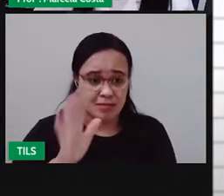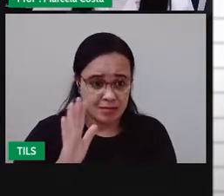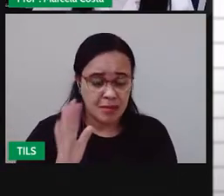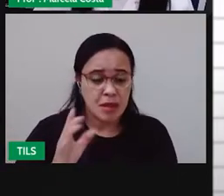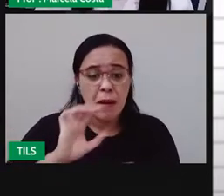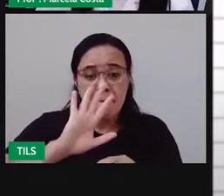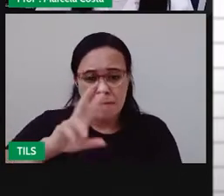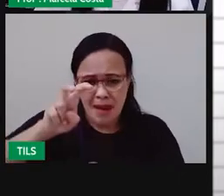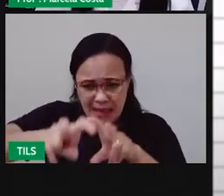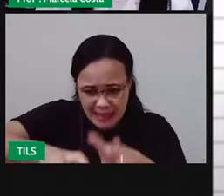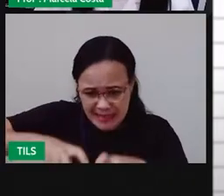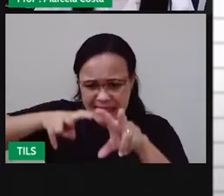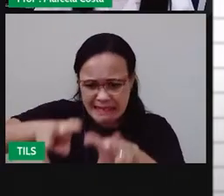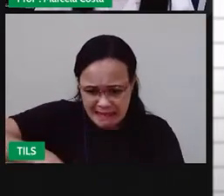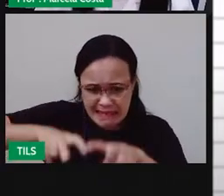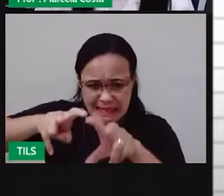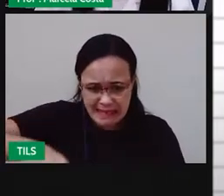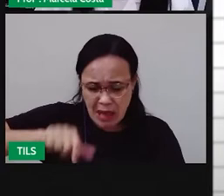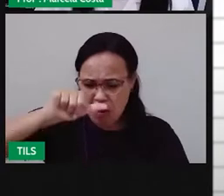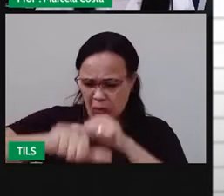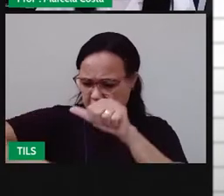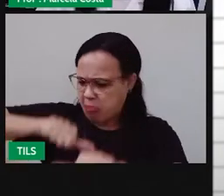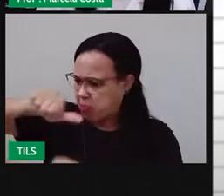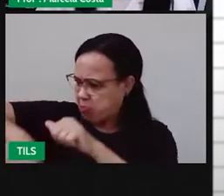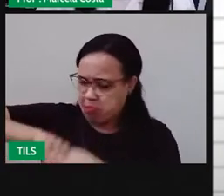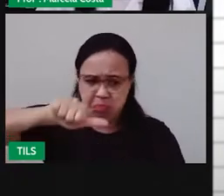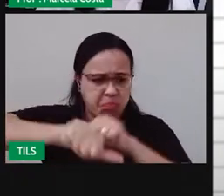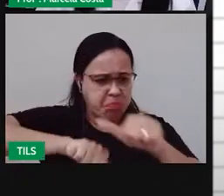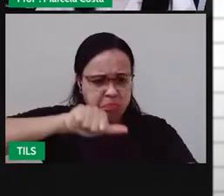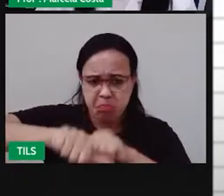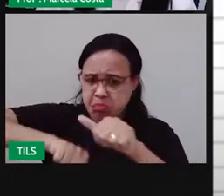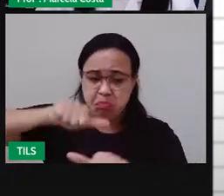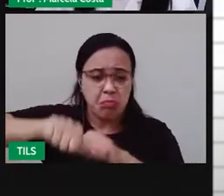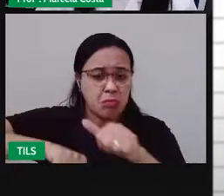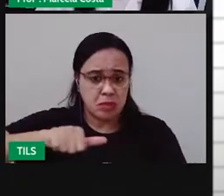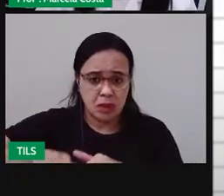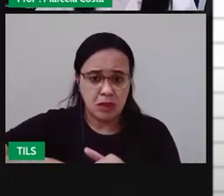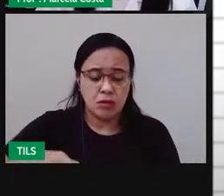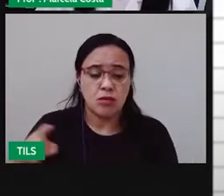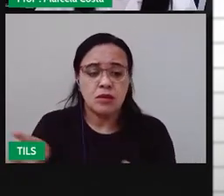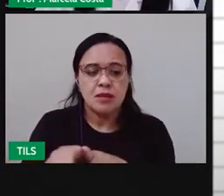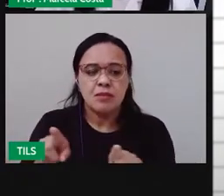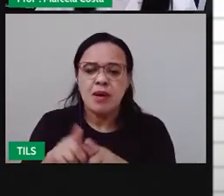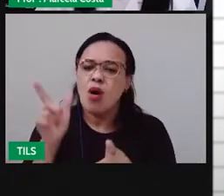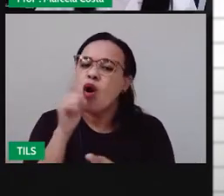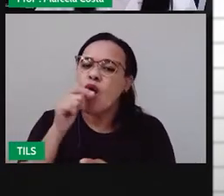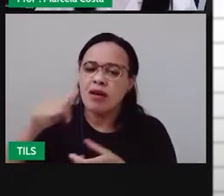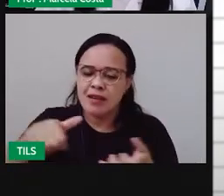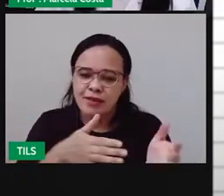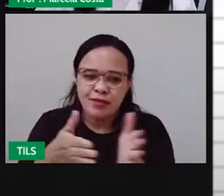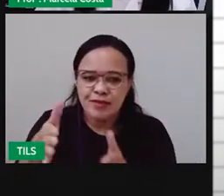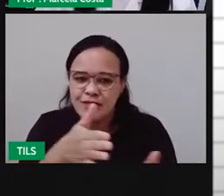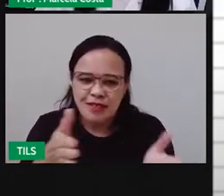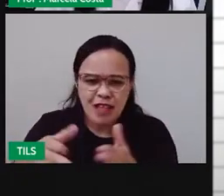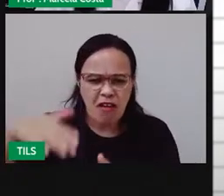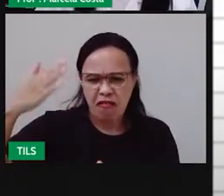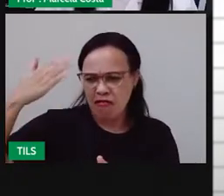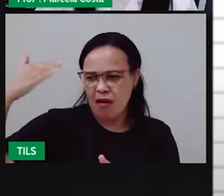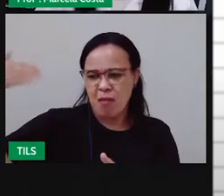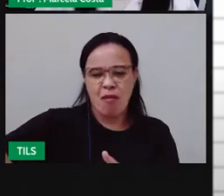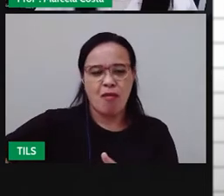O São Francisco é o rio mais importante do sertão. Ele garante o abastecimento das populações, gerando energia